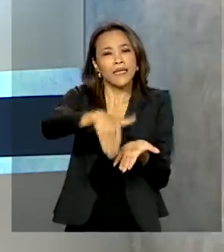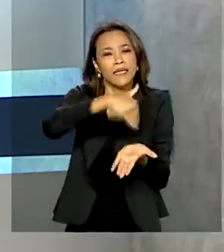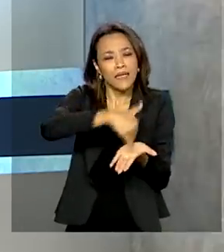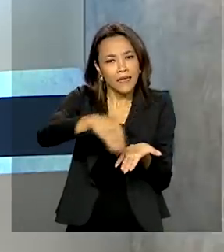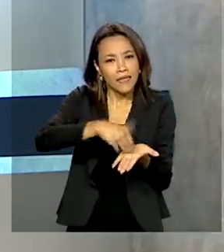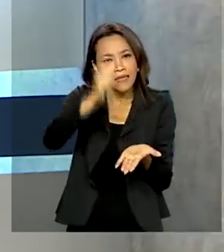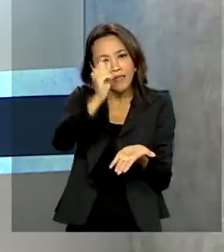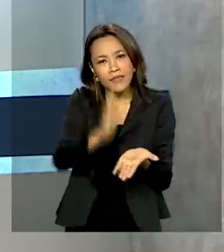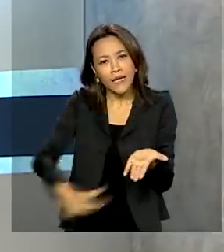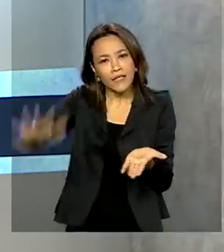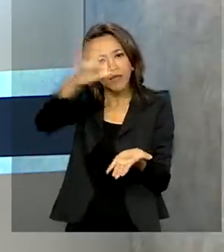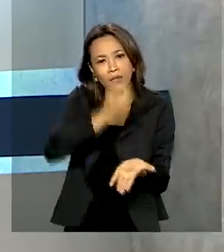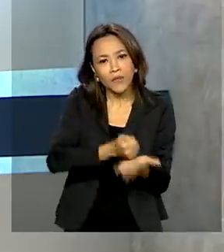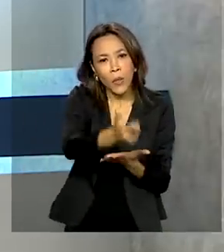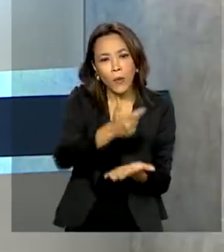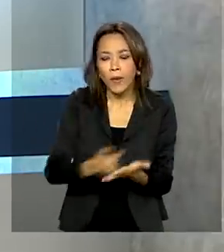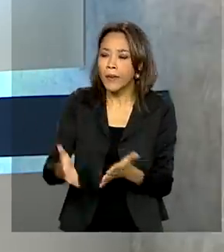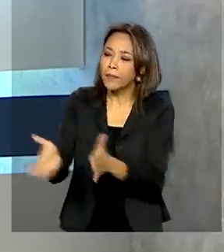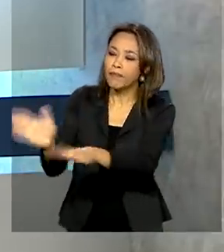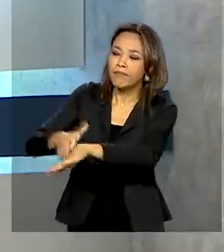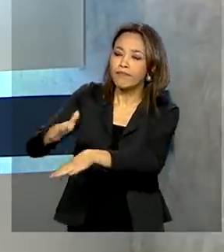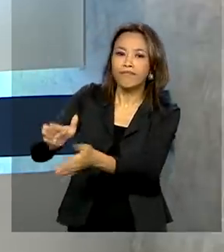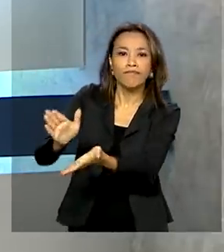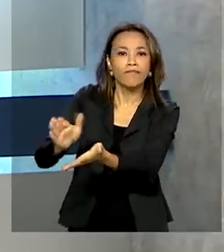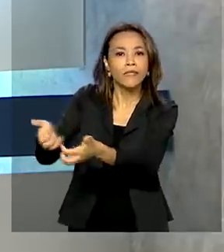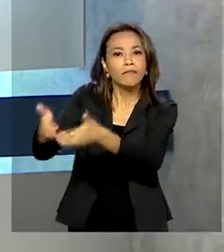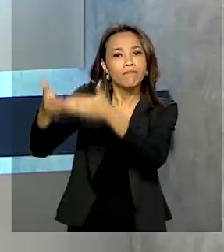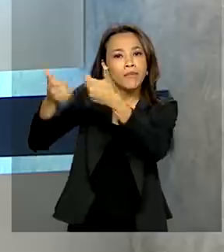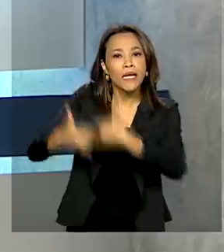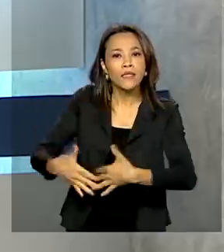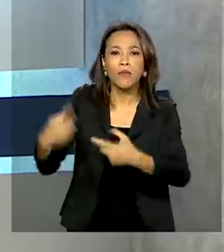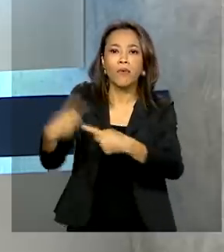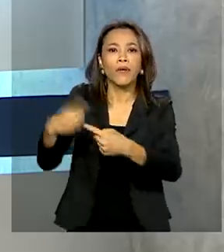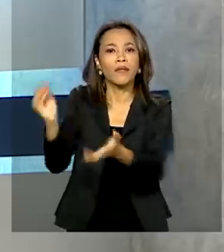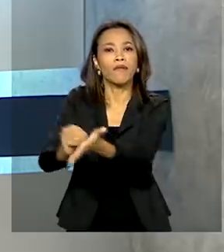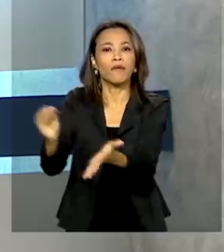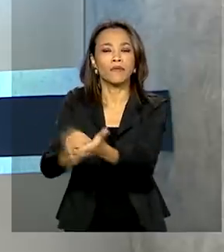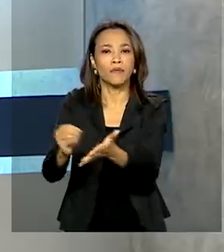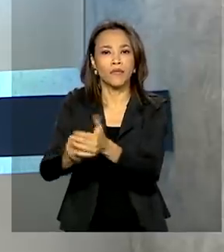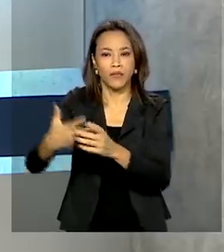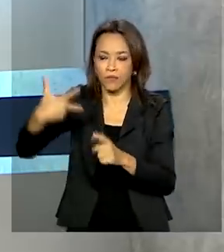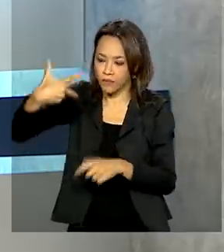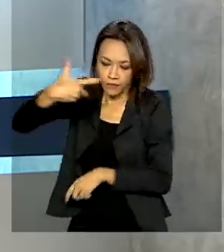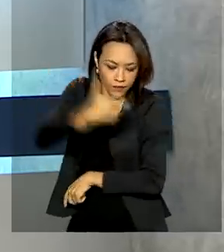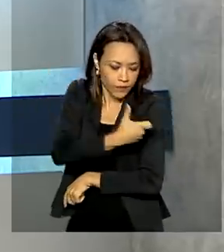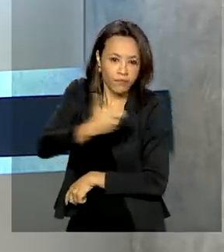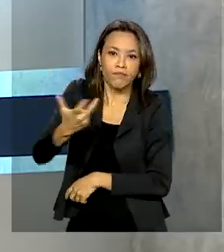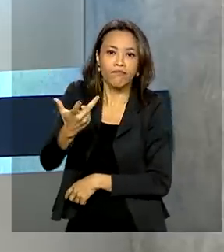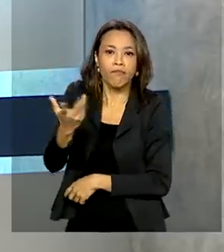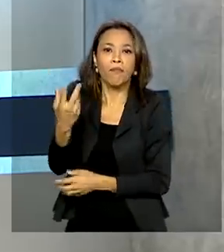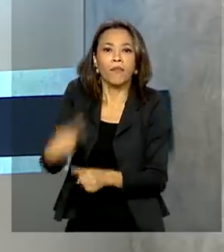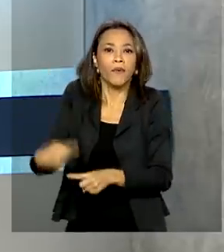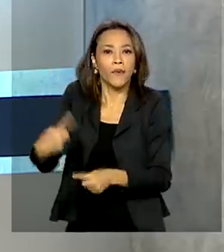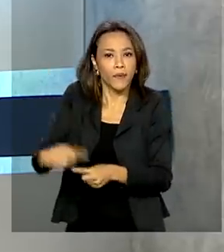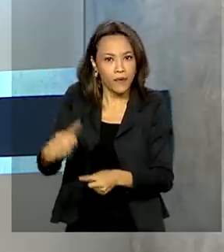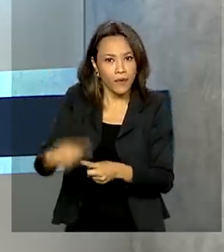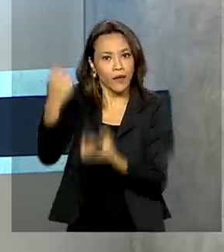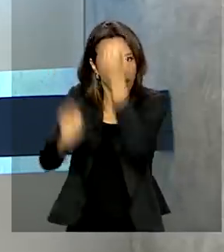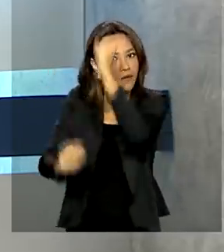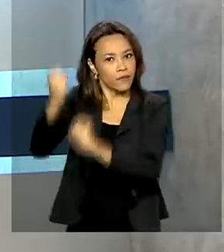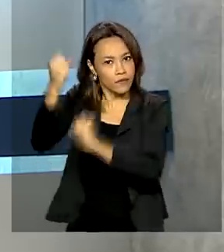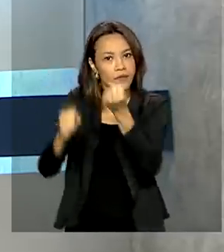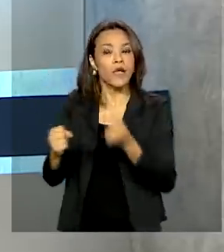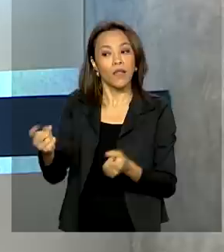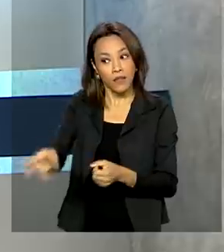pediu explicações de empresas sobre a falta de seringas e agulhas no país para vacinação. As empresas têm 10